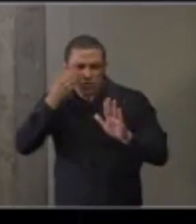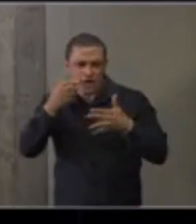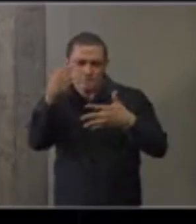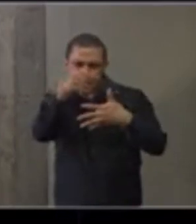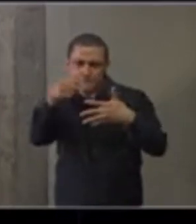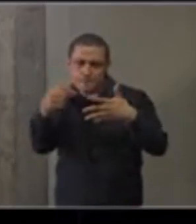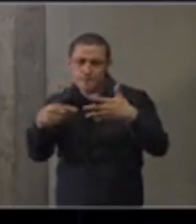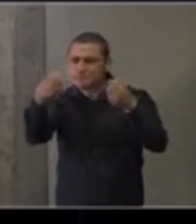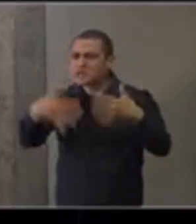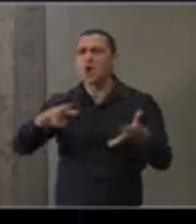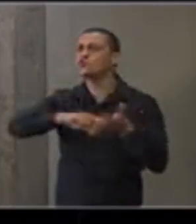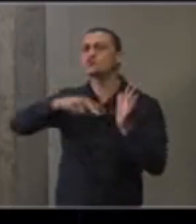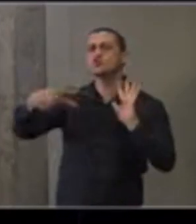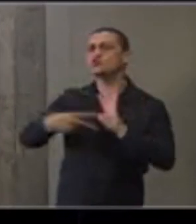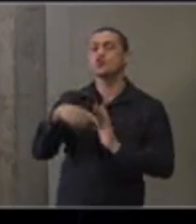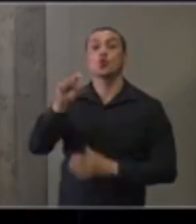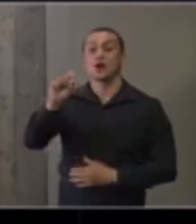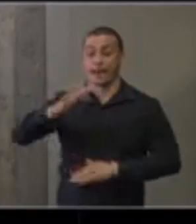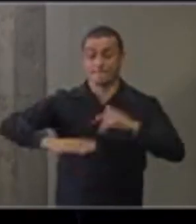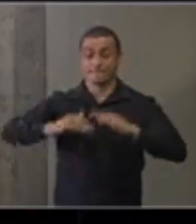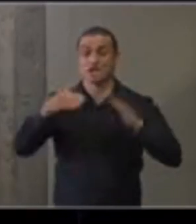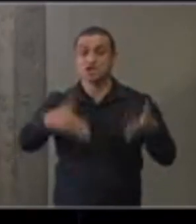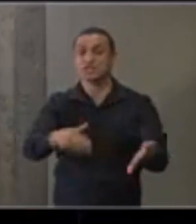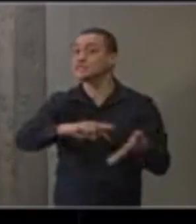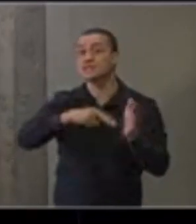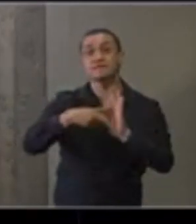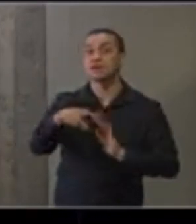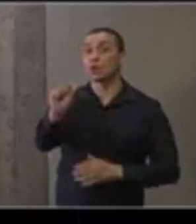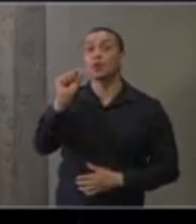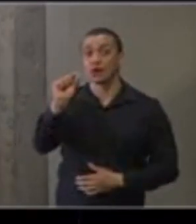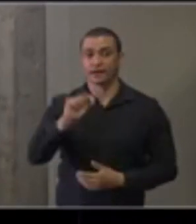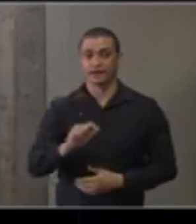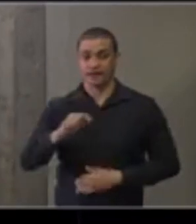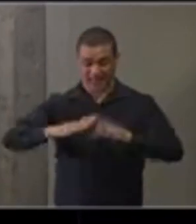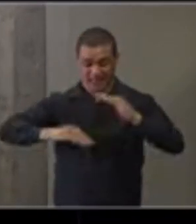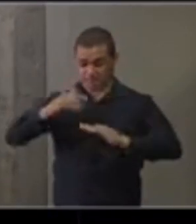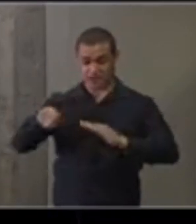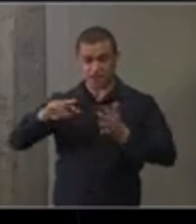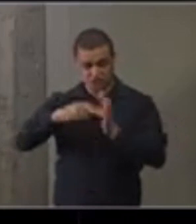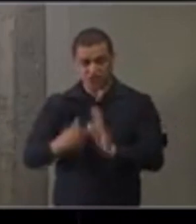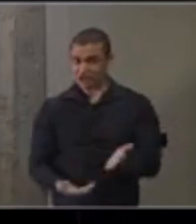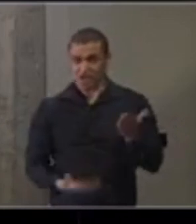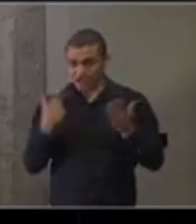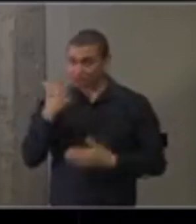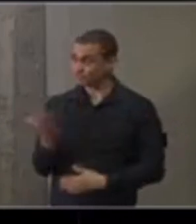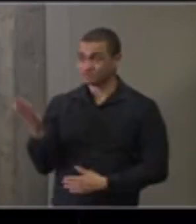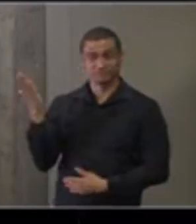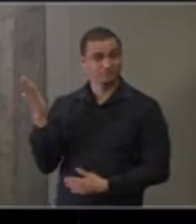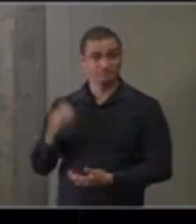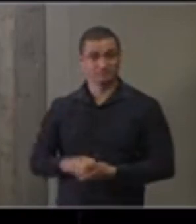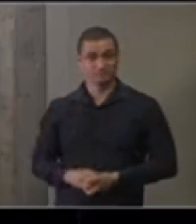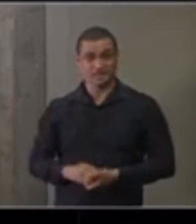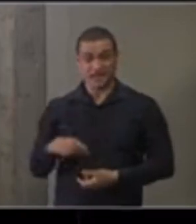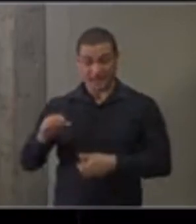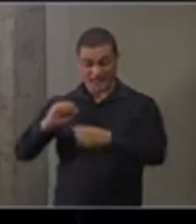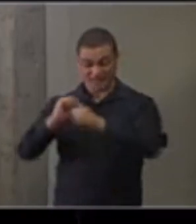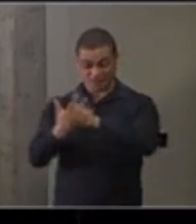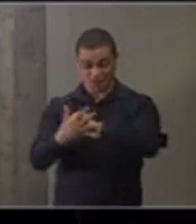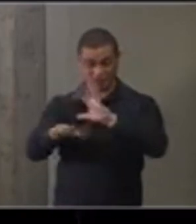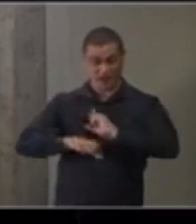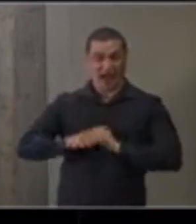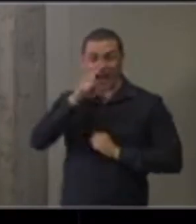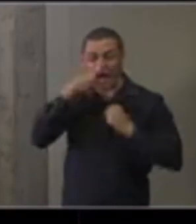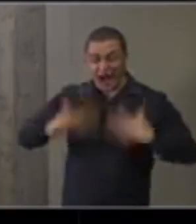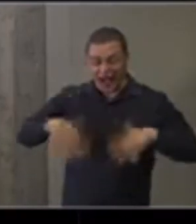vocês o que isso significa na prática. A prática significa isso. Estamos evitando casos graves,